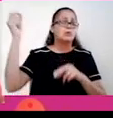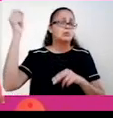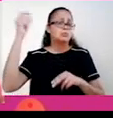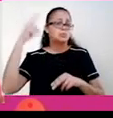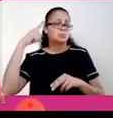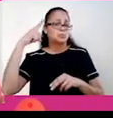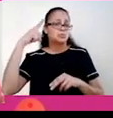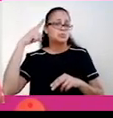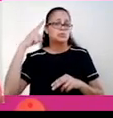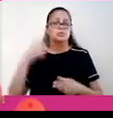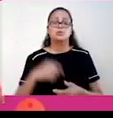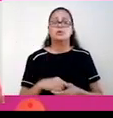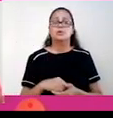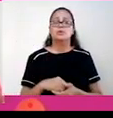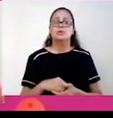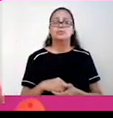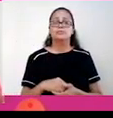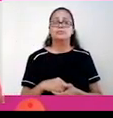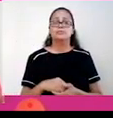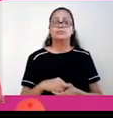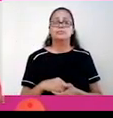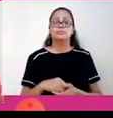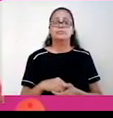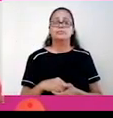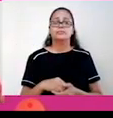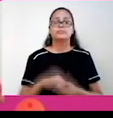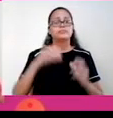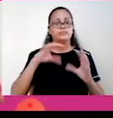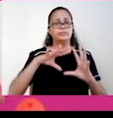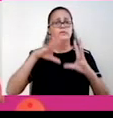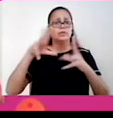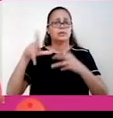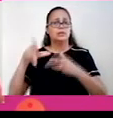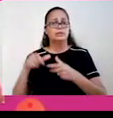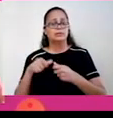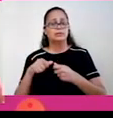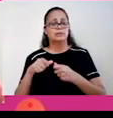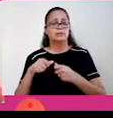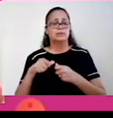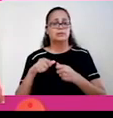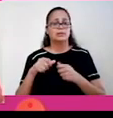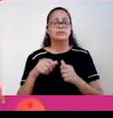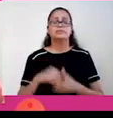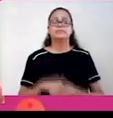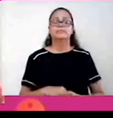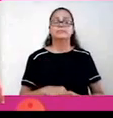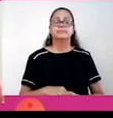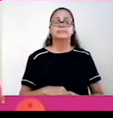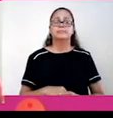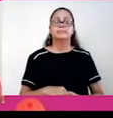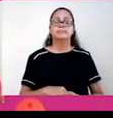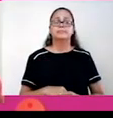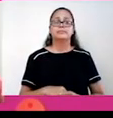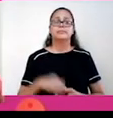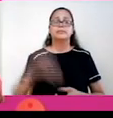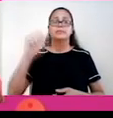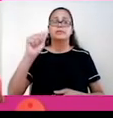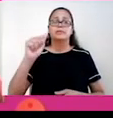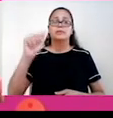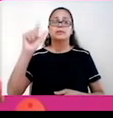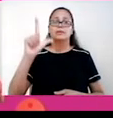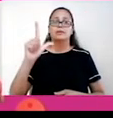aí na região do Equador. Por conta da posição inclinada da Terra, nós já estudamos sobre isso. A altitude.